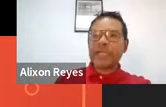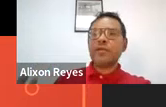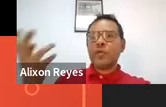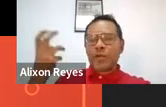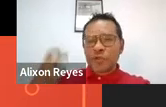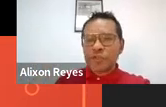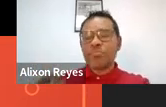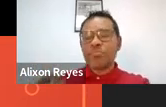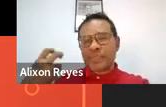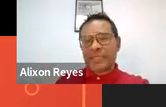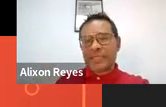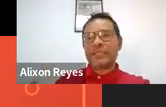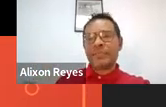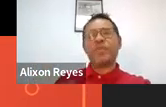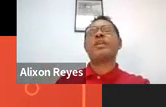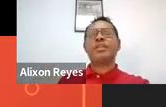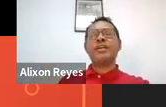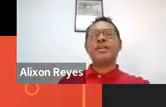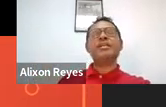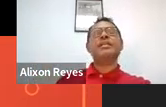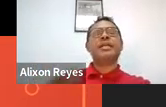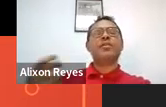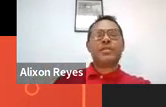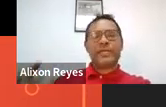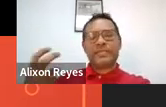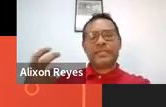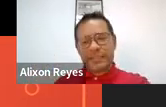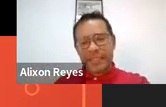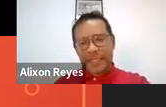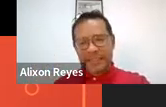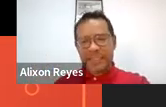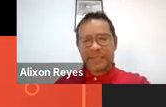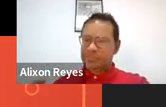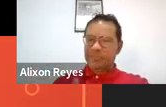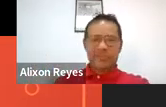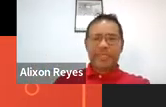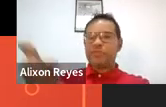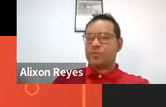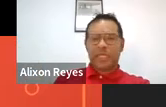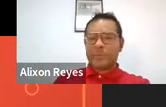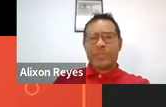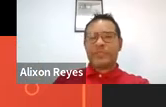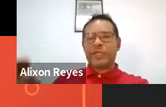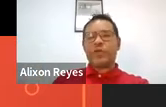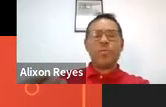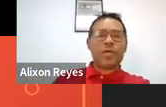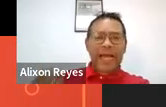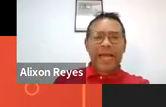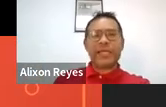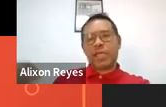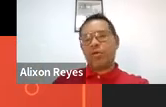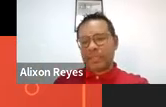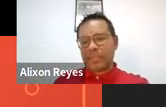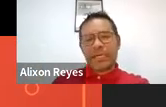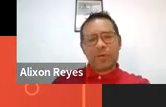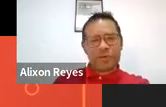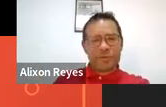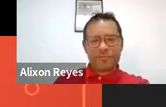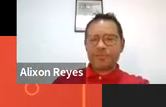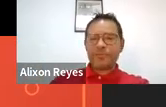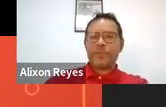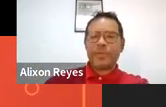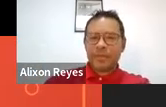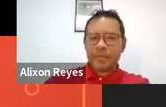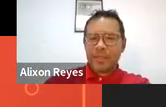têm uma noção bastante peyorativa de o que é esta. de fato, expressões como que há que combatir